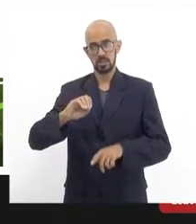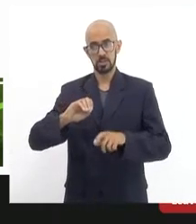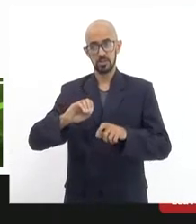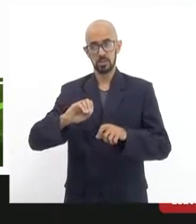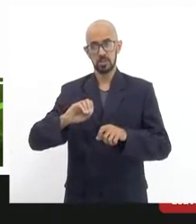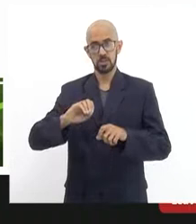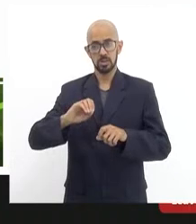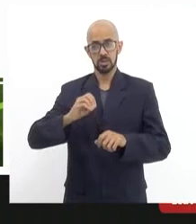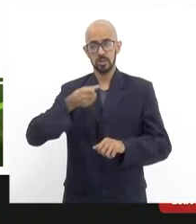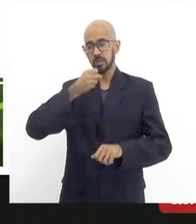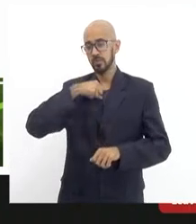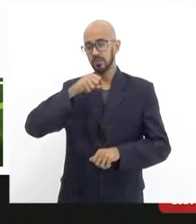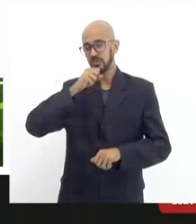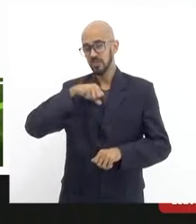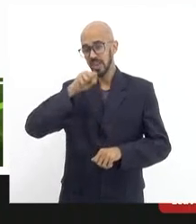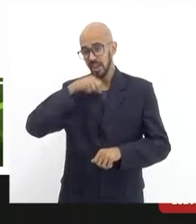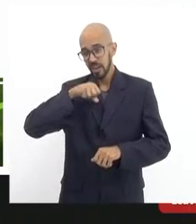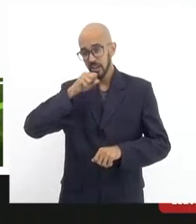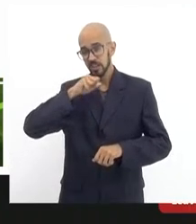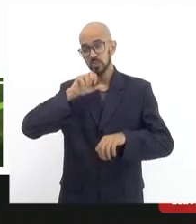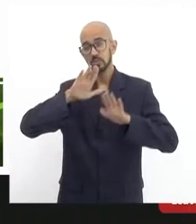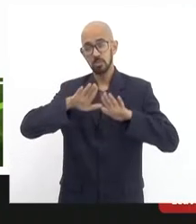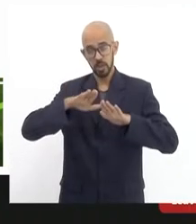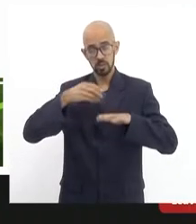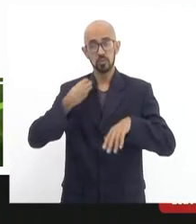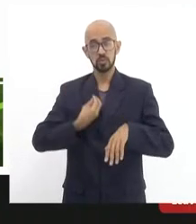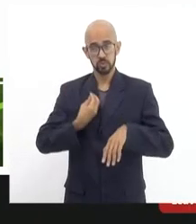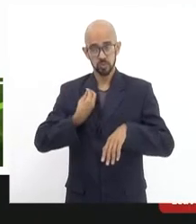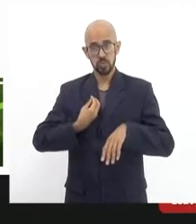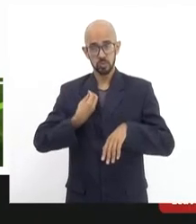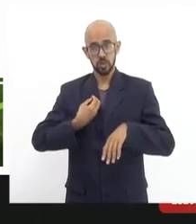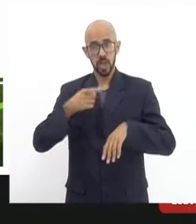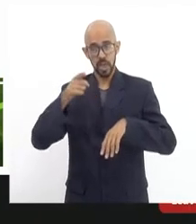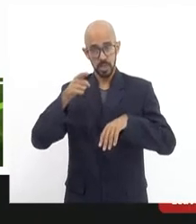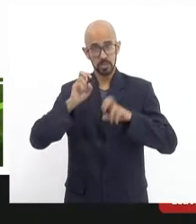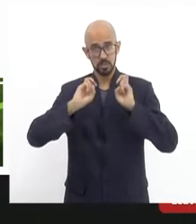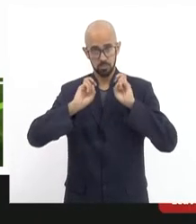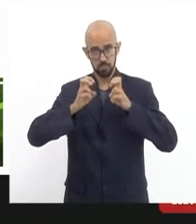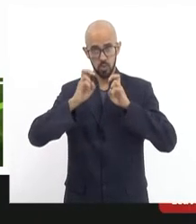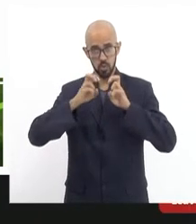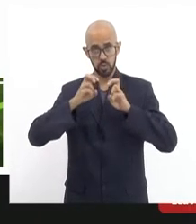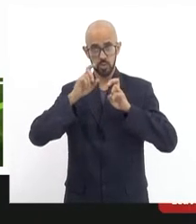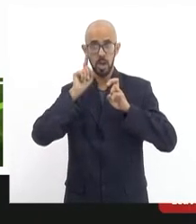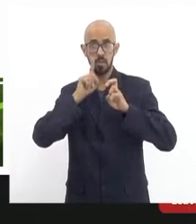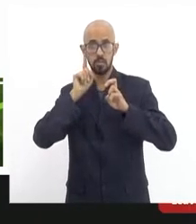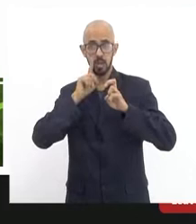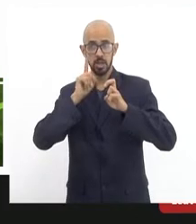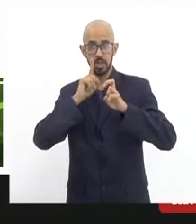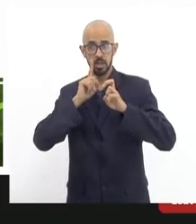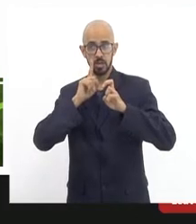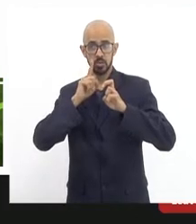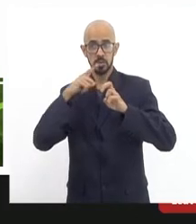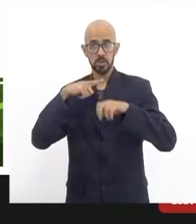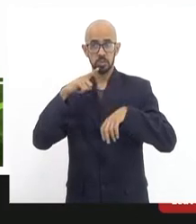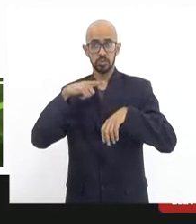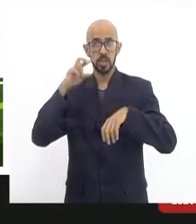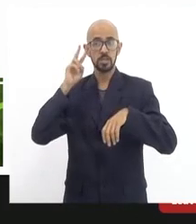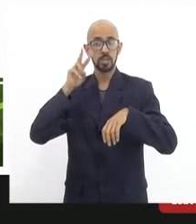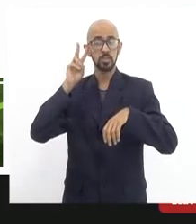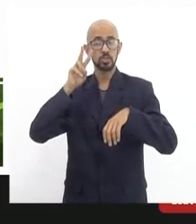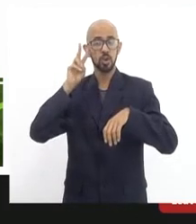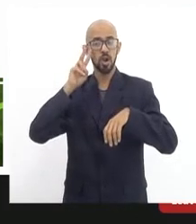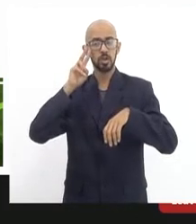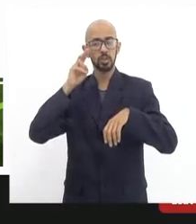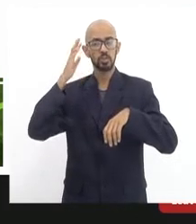precariamente algumas vezes, mas funcionar, esse bonde americano, que teve toda essa história de sucesso